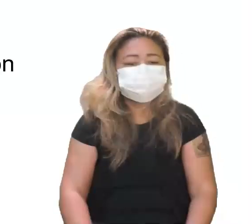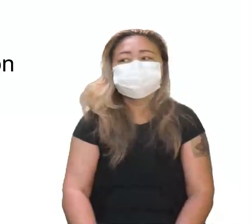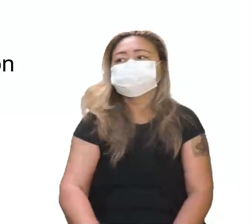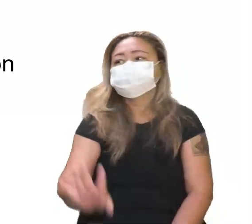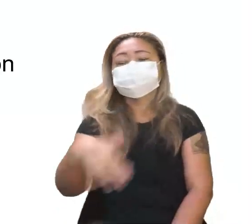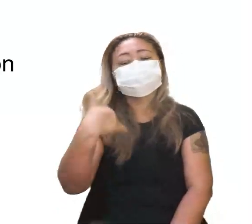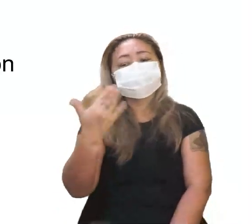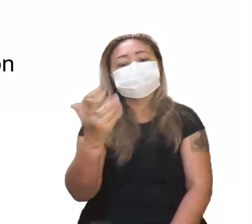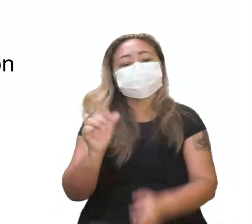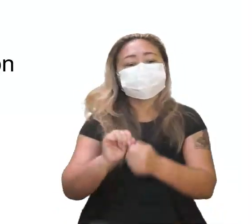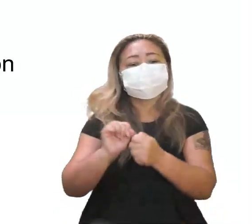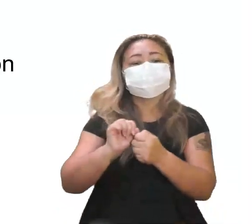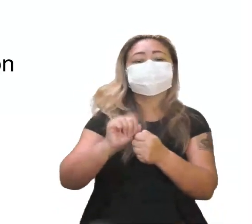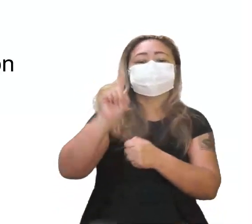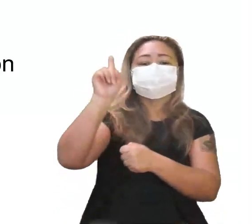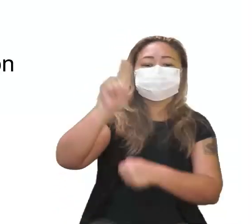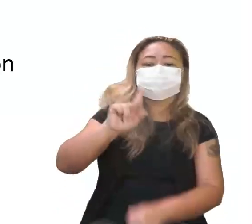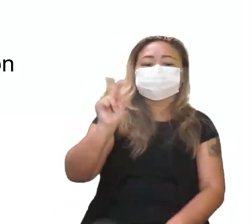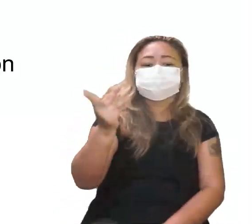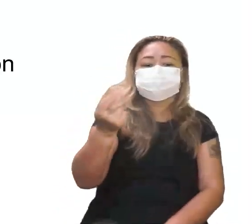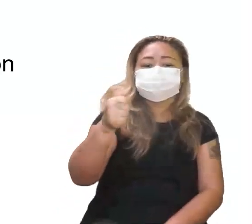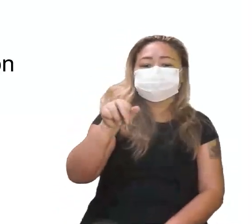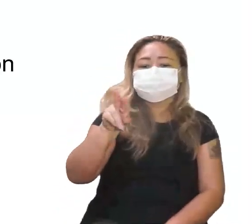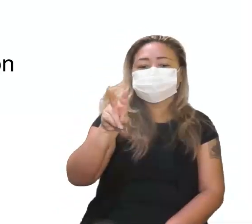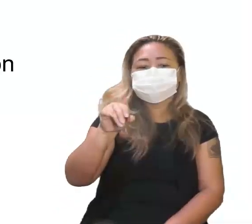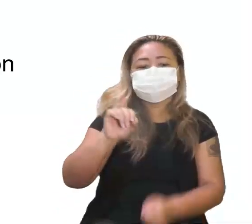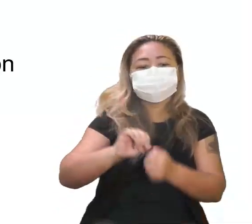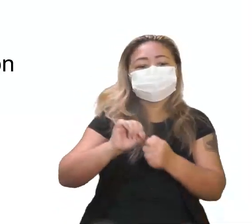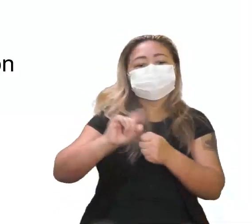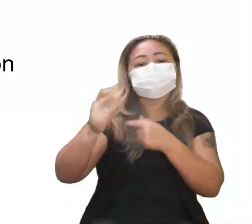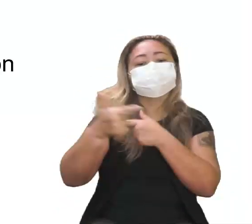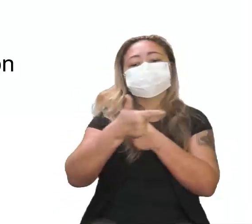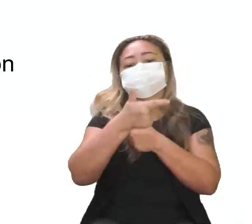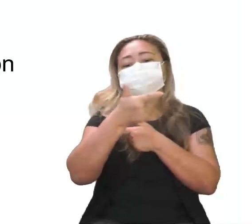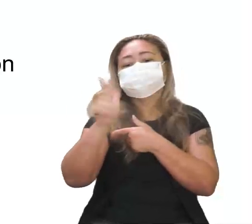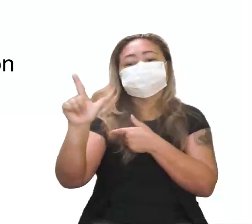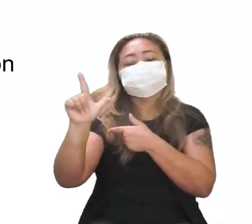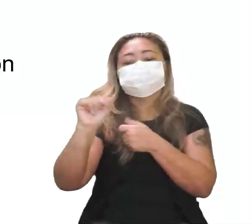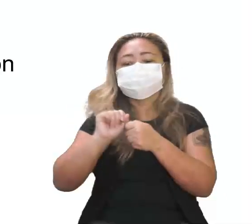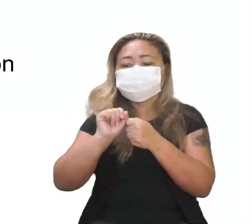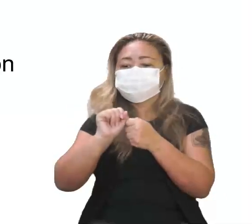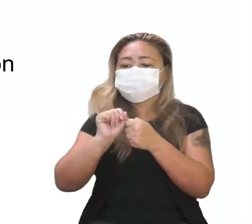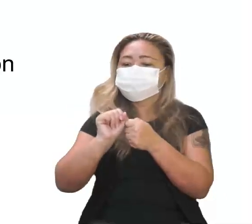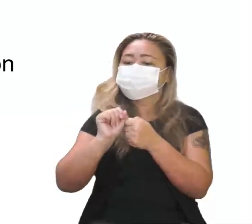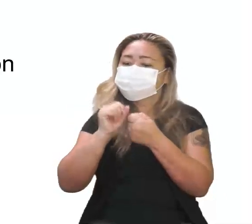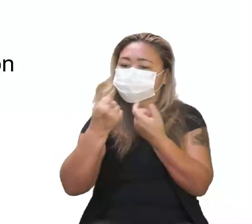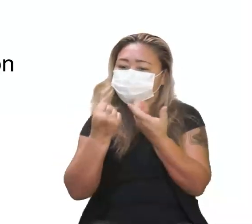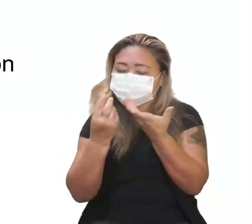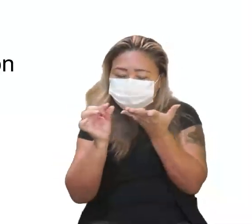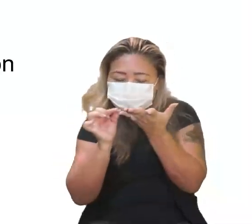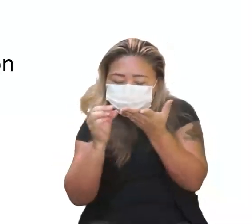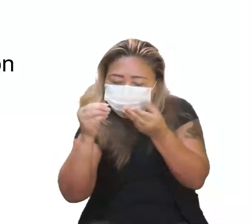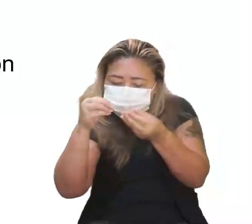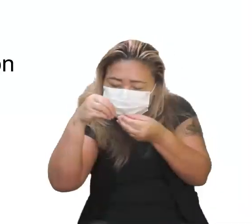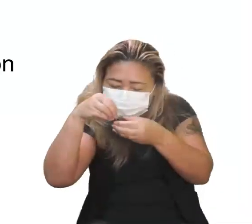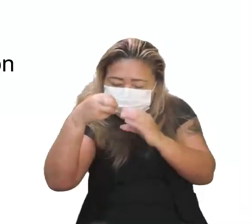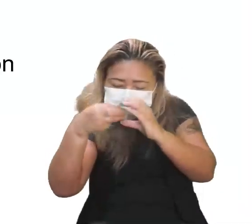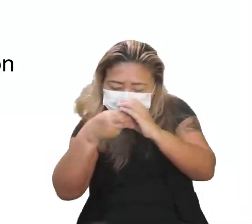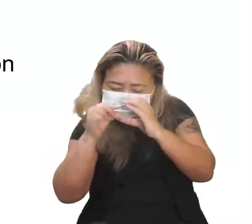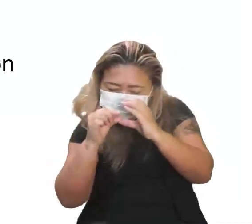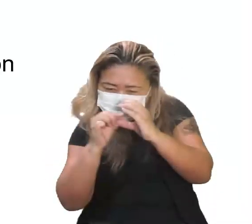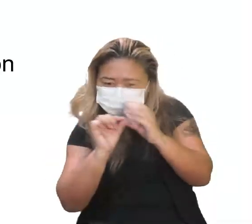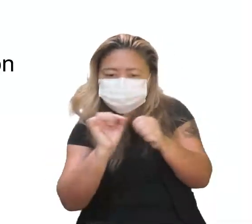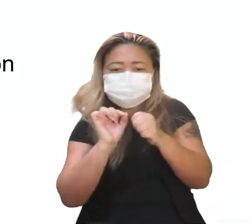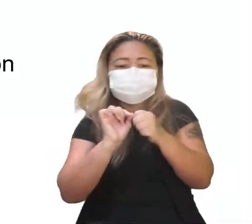Porque a gente sabe que o Robert e Hulk foi muito importante, sim, mas ele descobriu aí a questão da microscopia, né? Das unidades celulares.